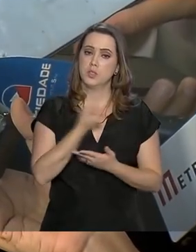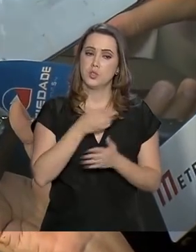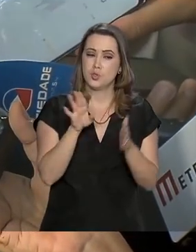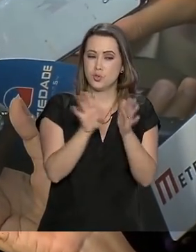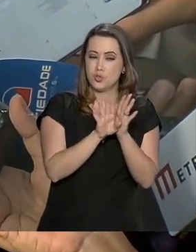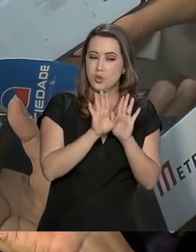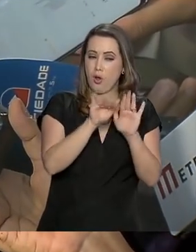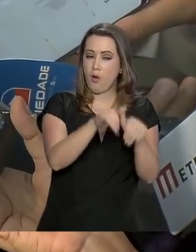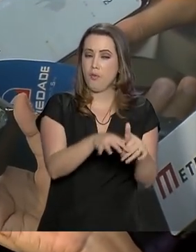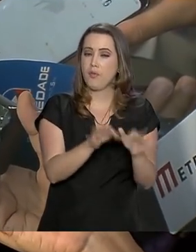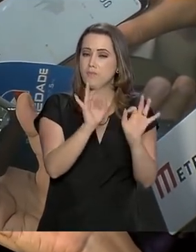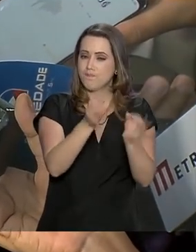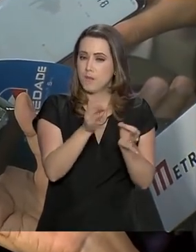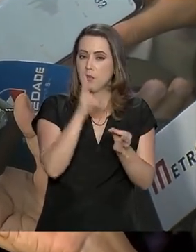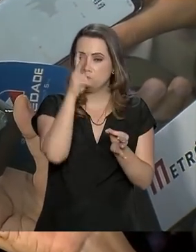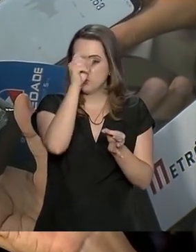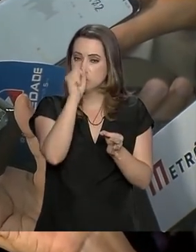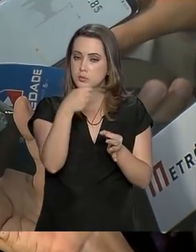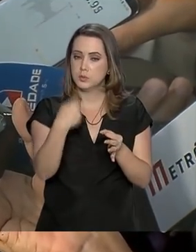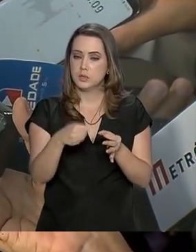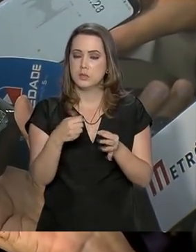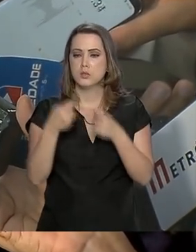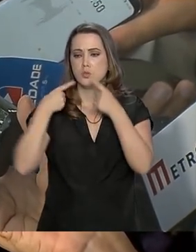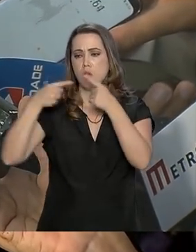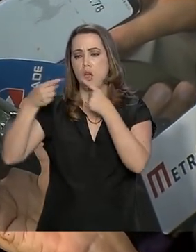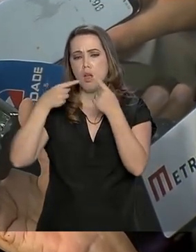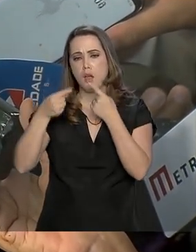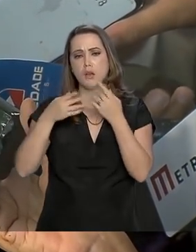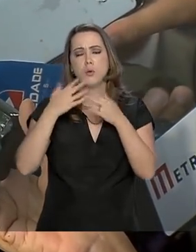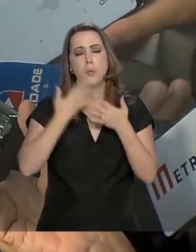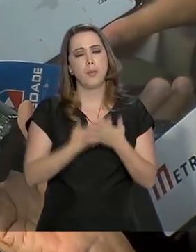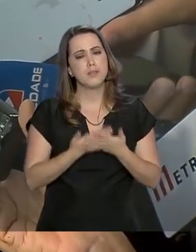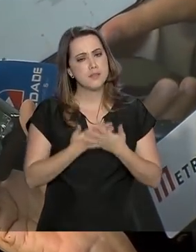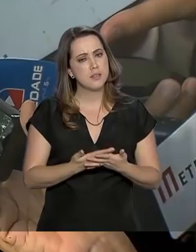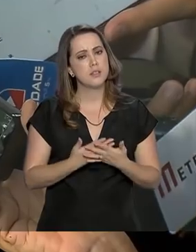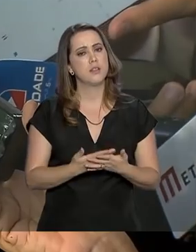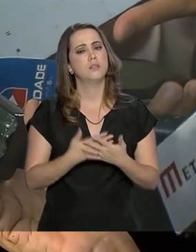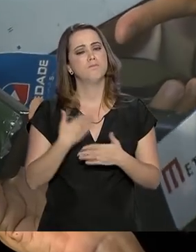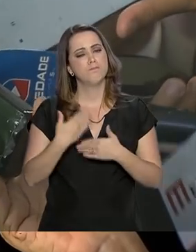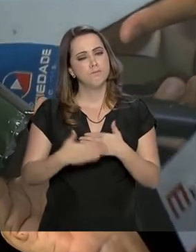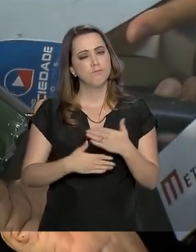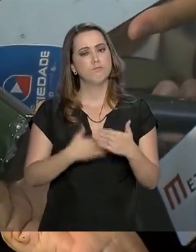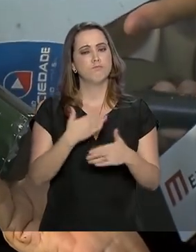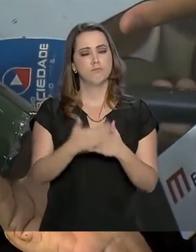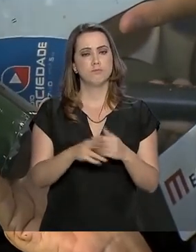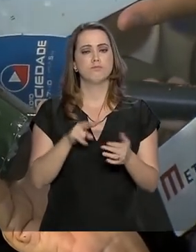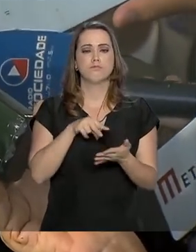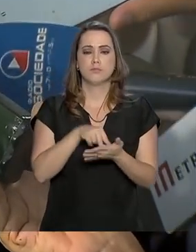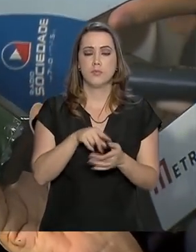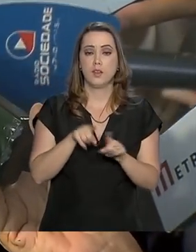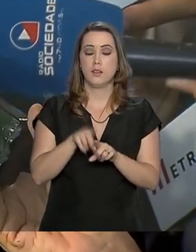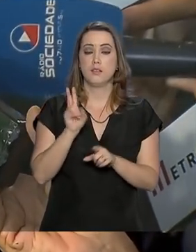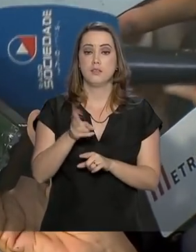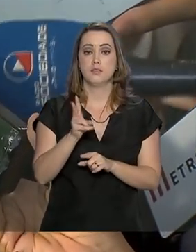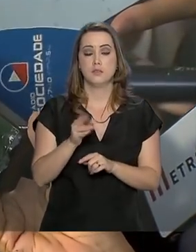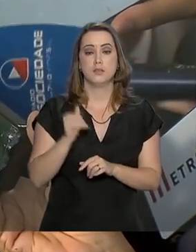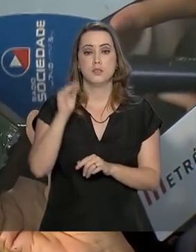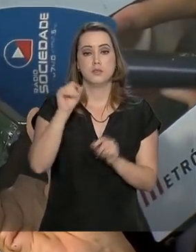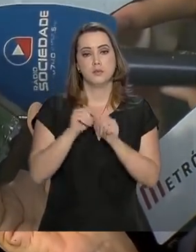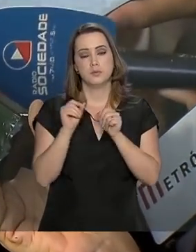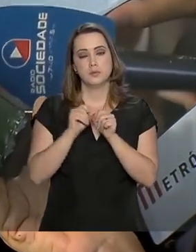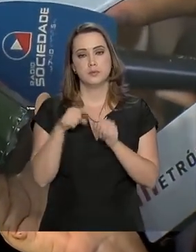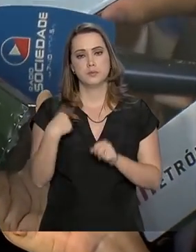chegue forte no fim, tem que ter diálogo, paciência, resiliência e, acima de tudo, uma capacidade de fazer